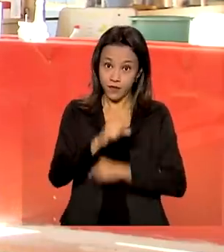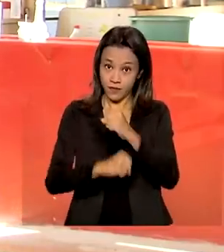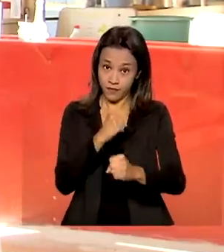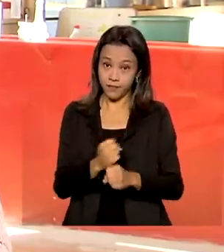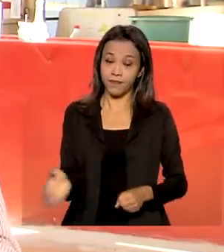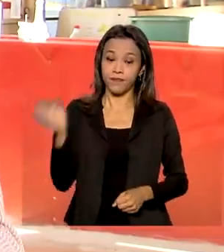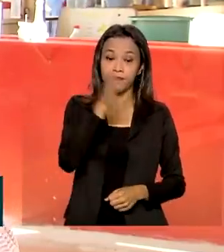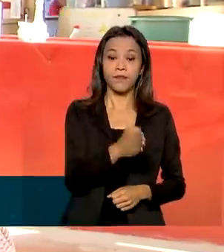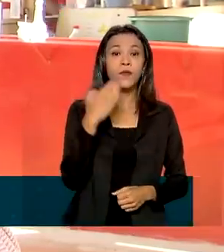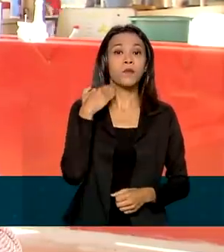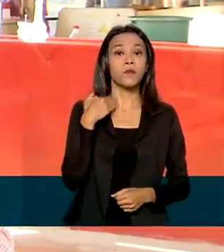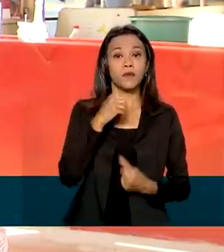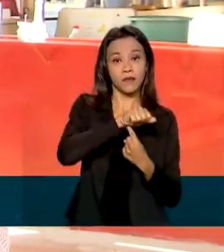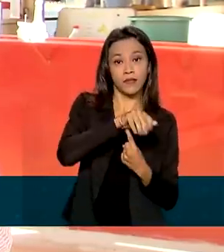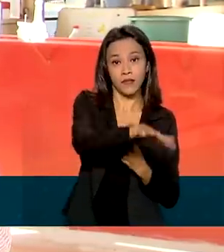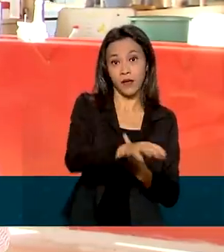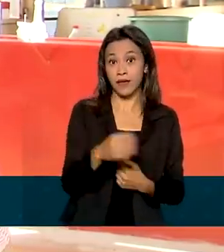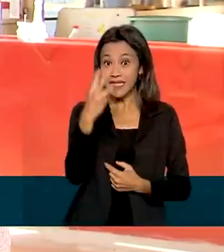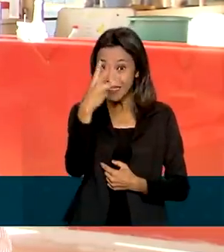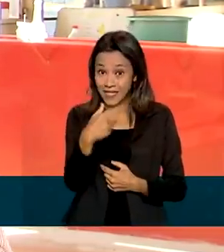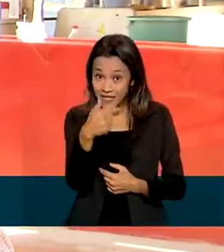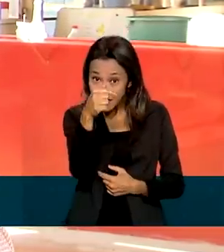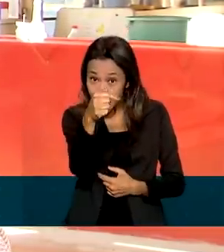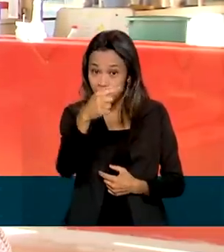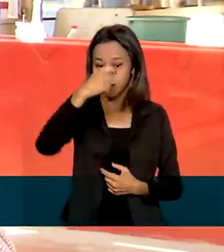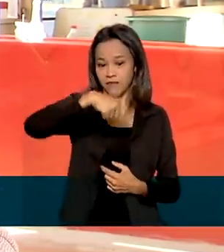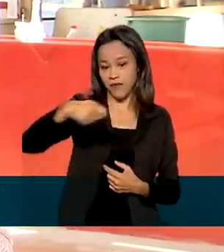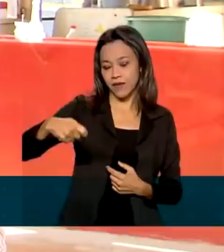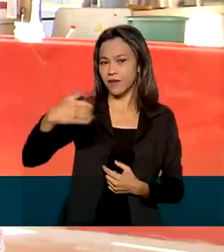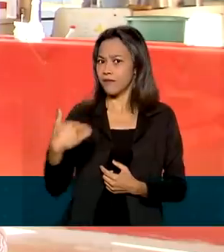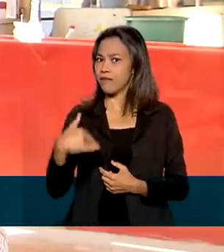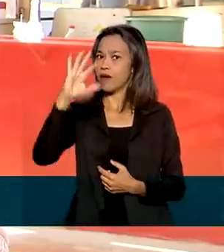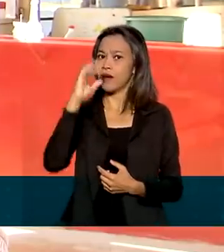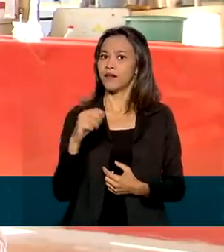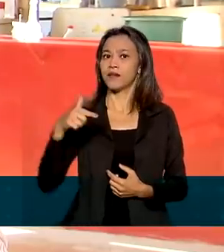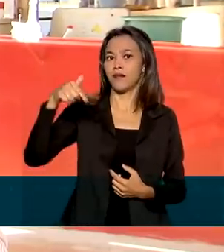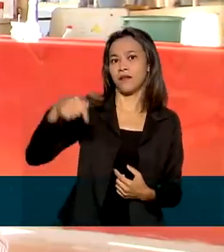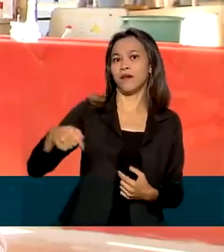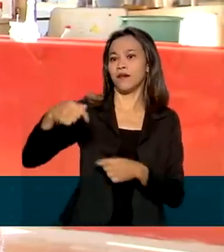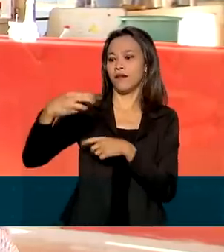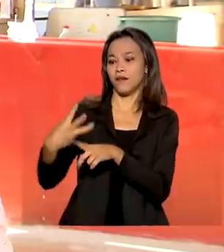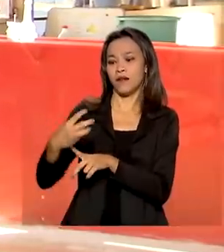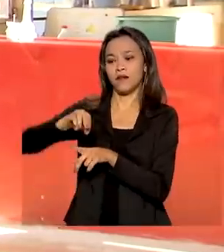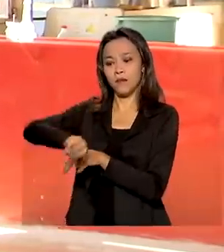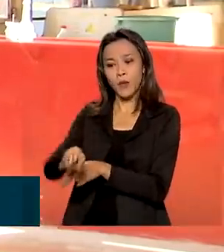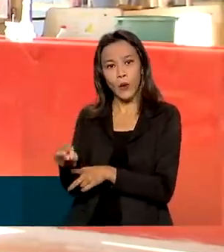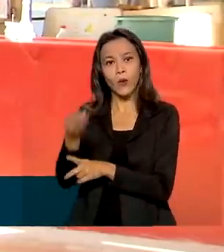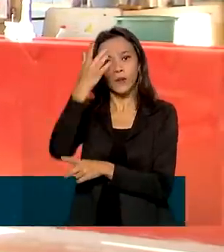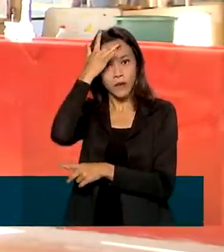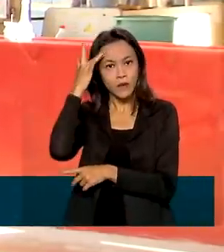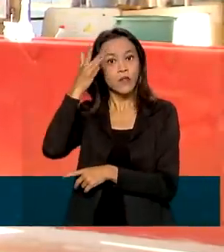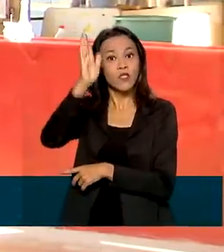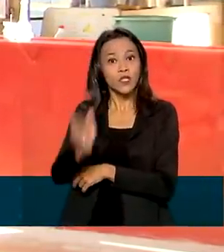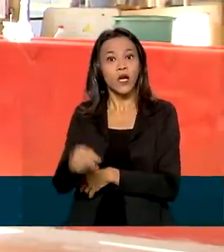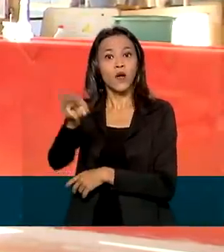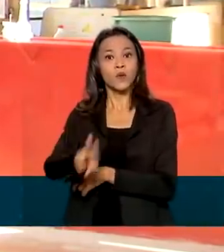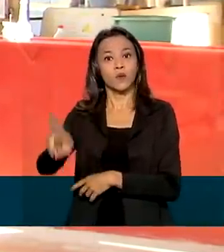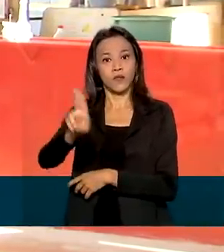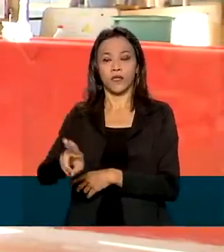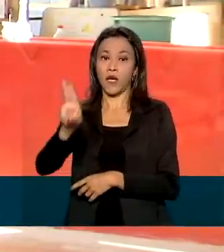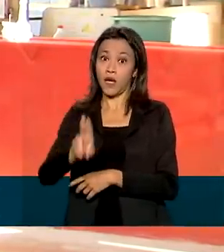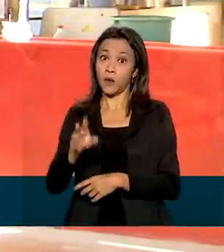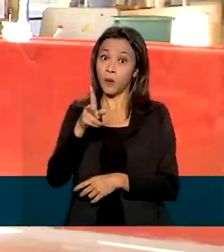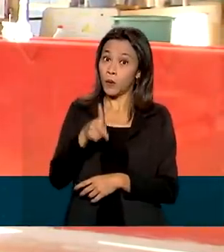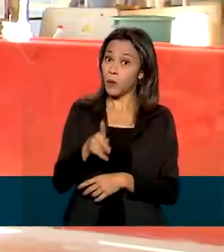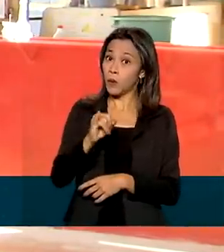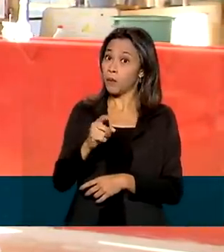Central, em apenas sete meses e meio, mais de 73 milhões de brasileiros já utilizaram o PIX ao menos uma